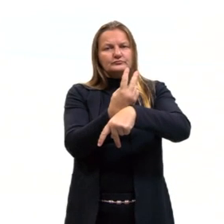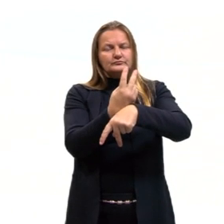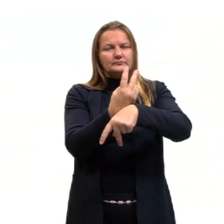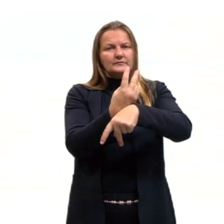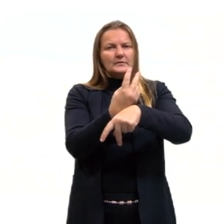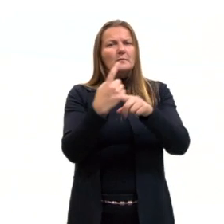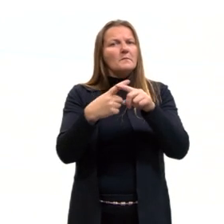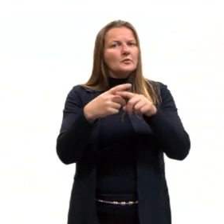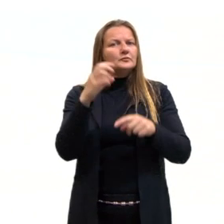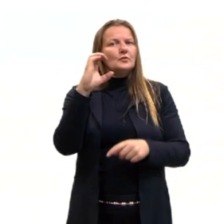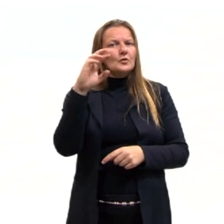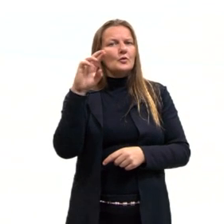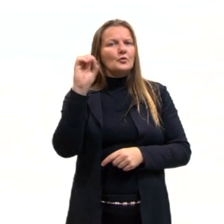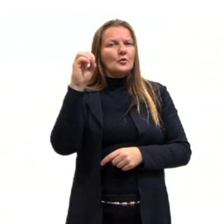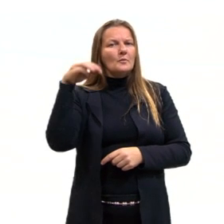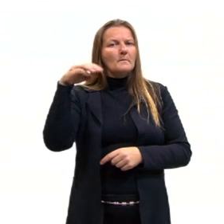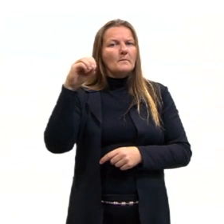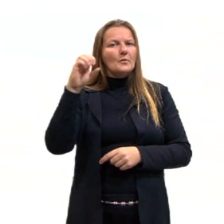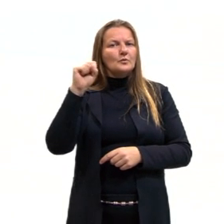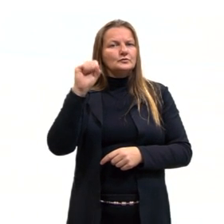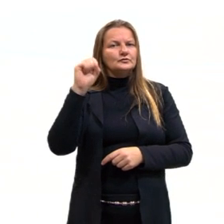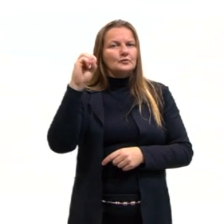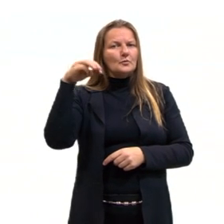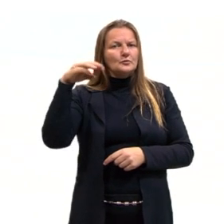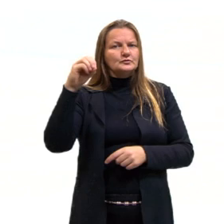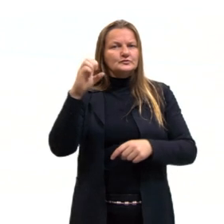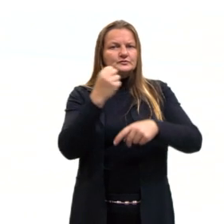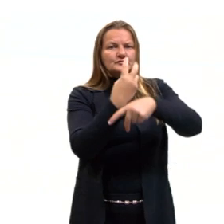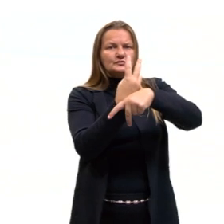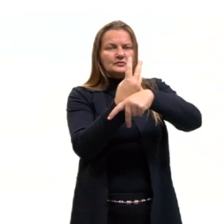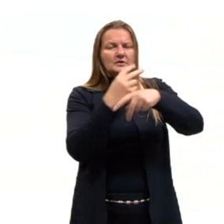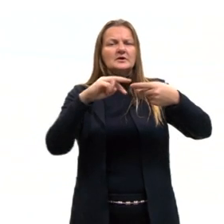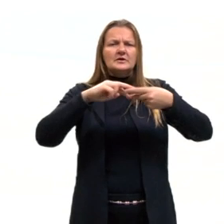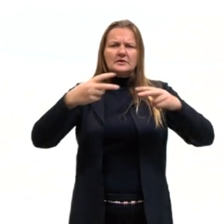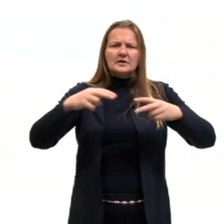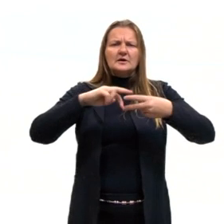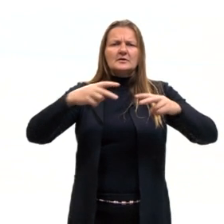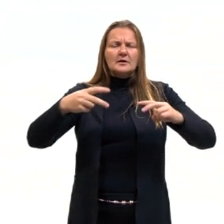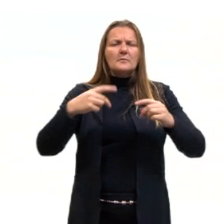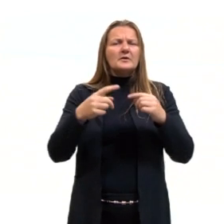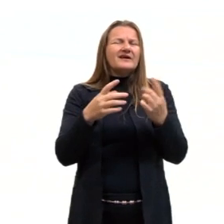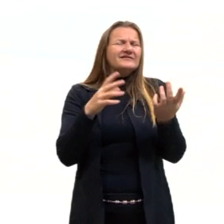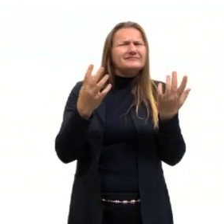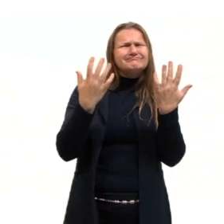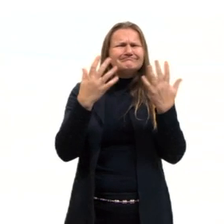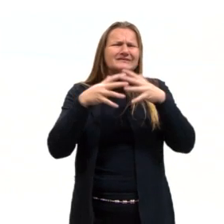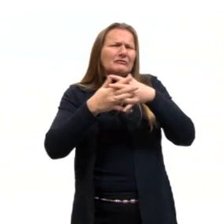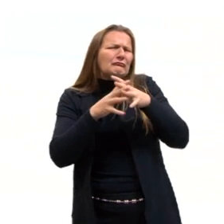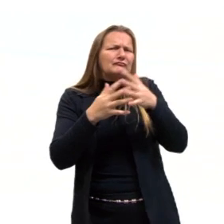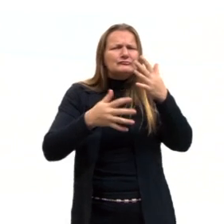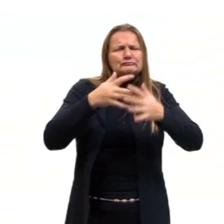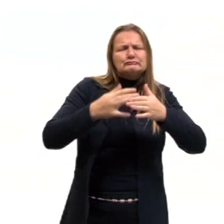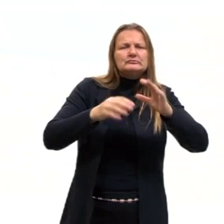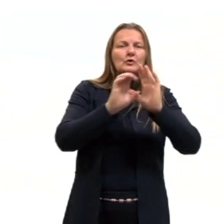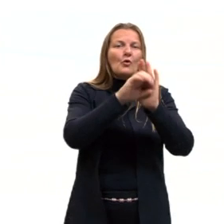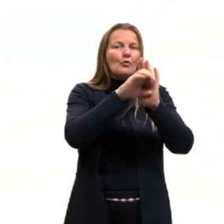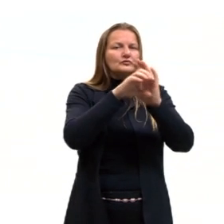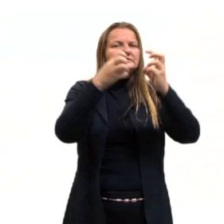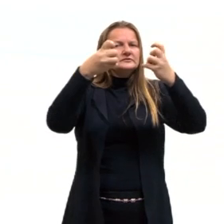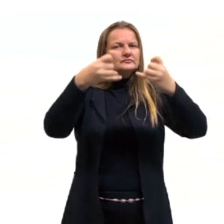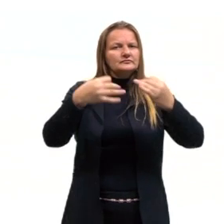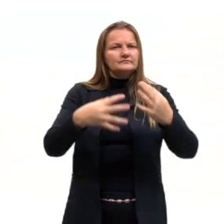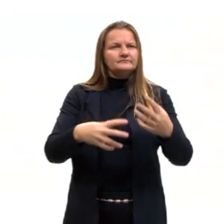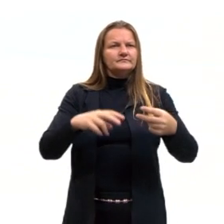bastante sobre cromatina, sobre cromossomos. E, às vezes, a gente se enrola, se perde nesses conceitos. A gente acaba